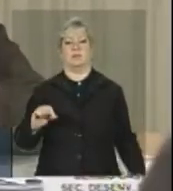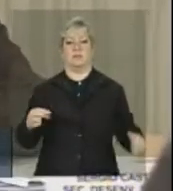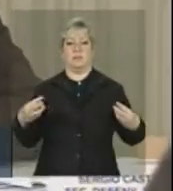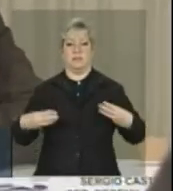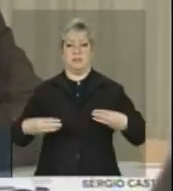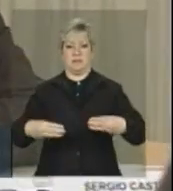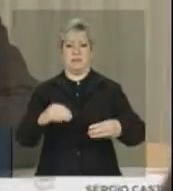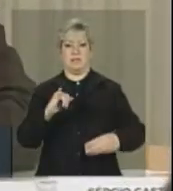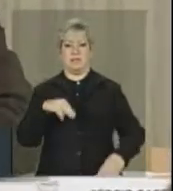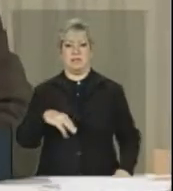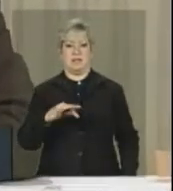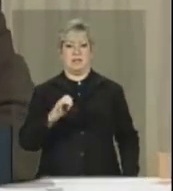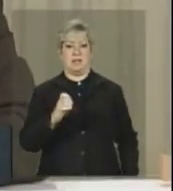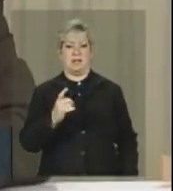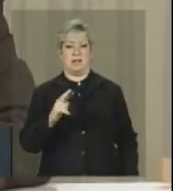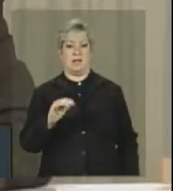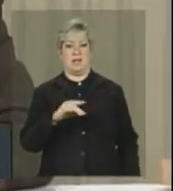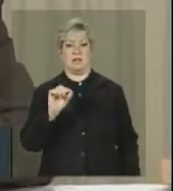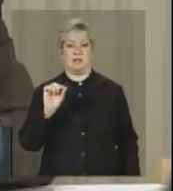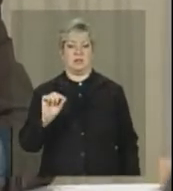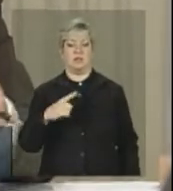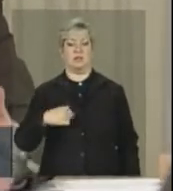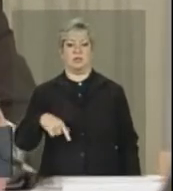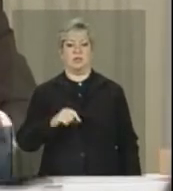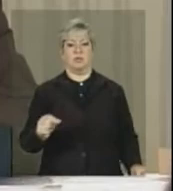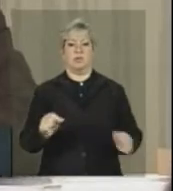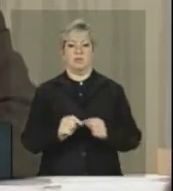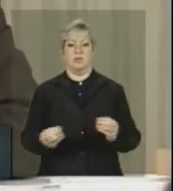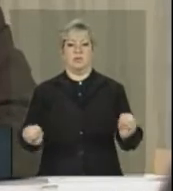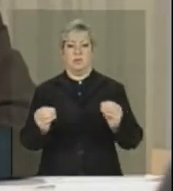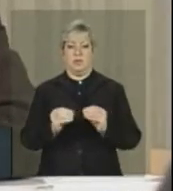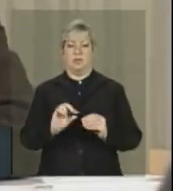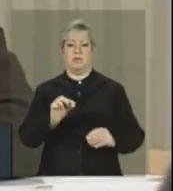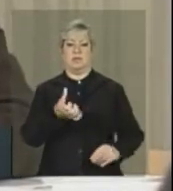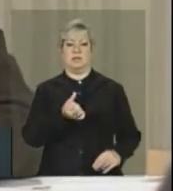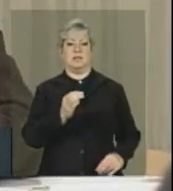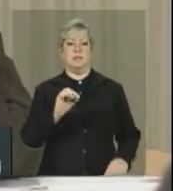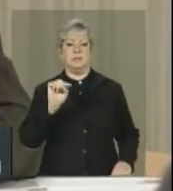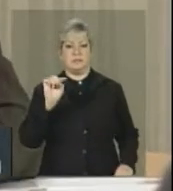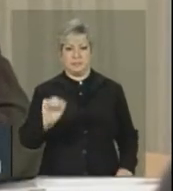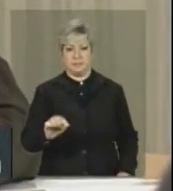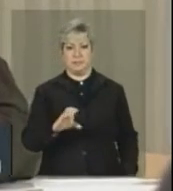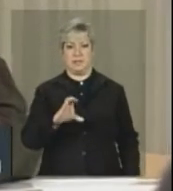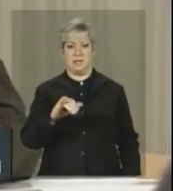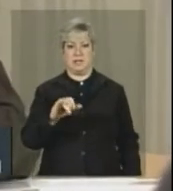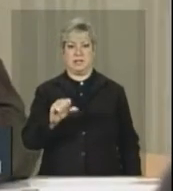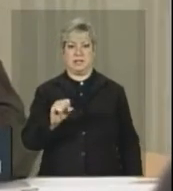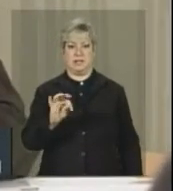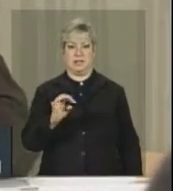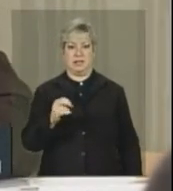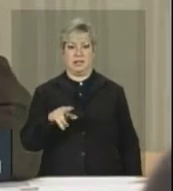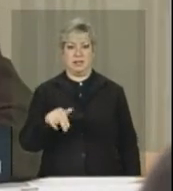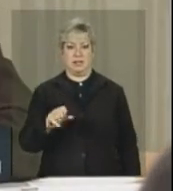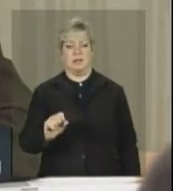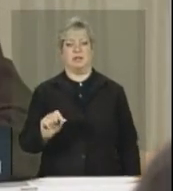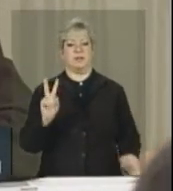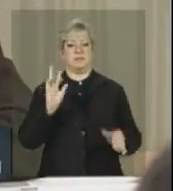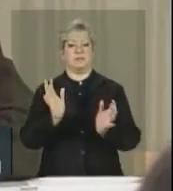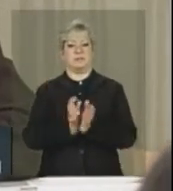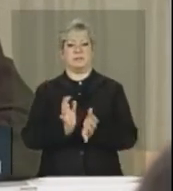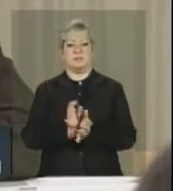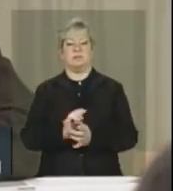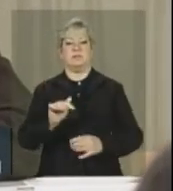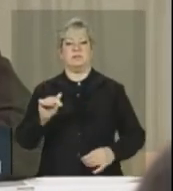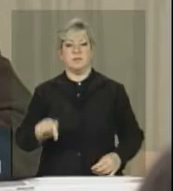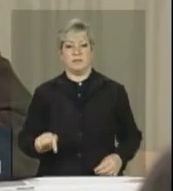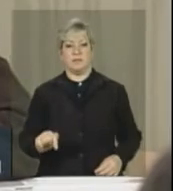Integração, nós já concluímos o processo de licitação de 60 mil cisternas, nós temos 60 mil cisternas no âmbito do Ministério da